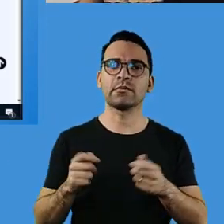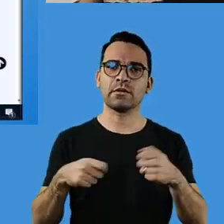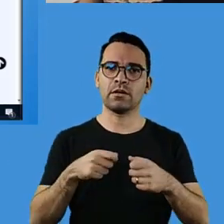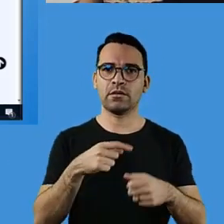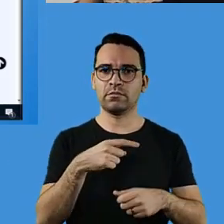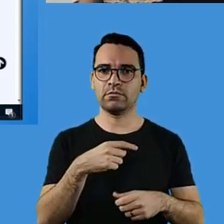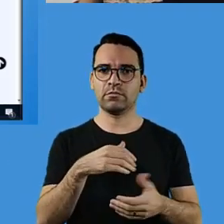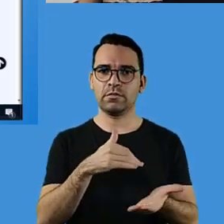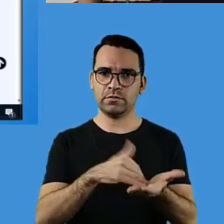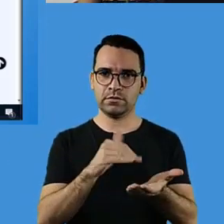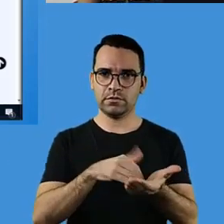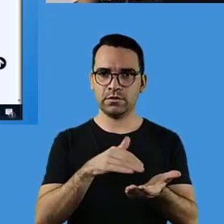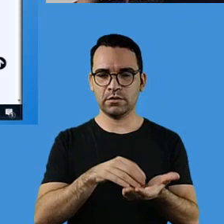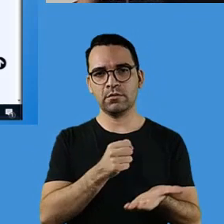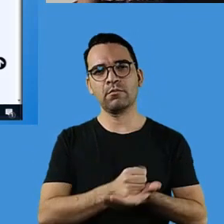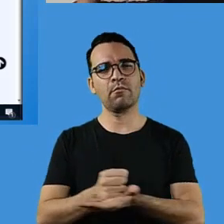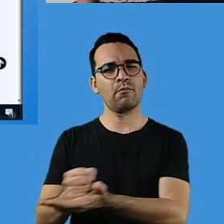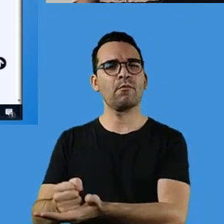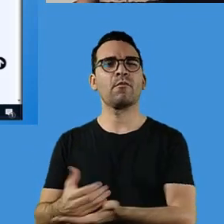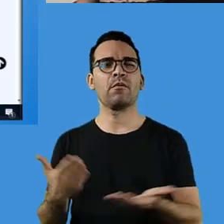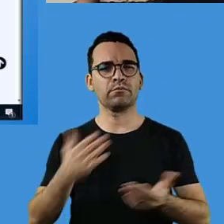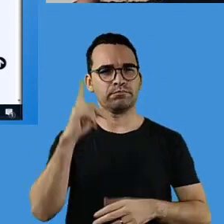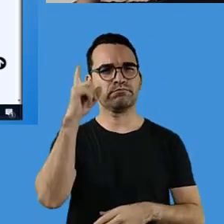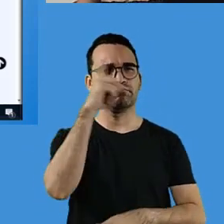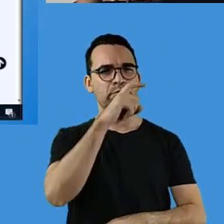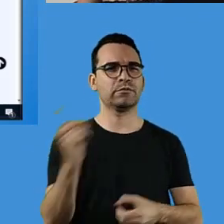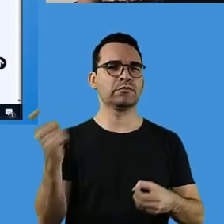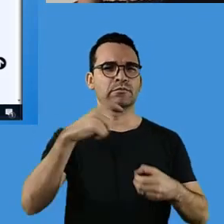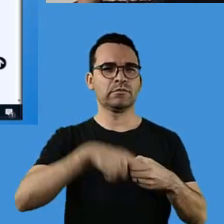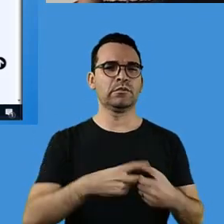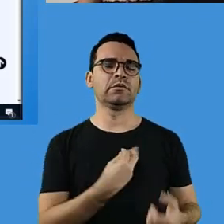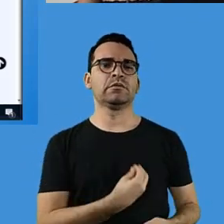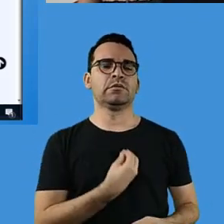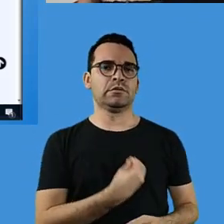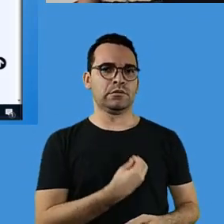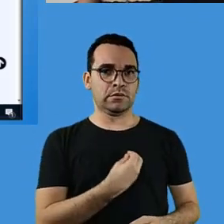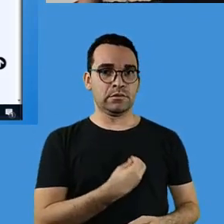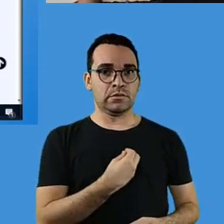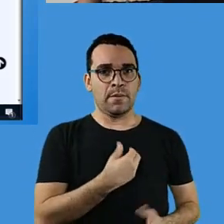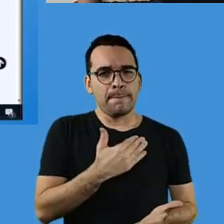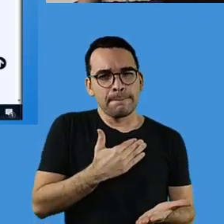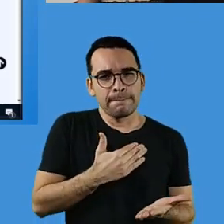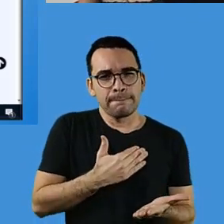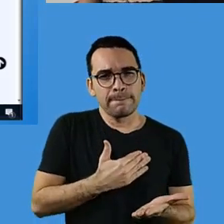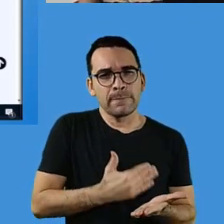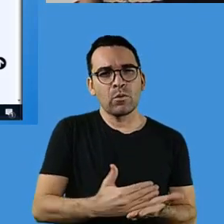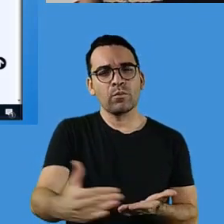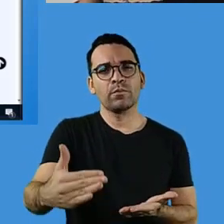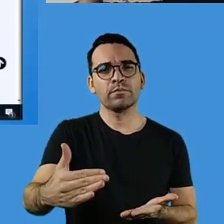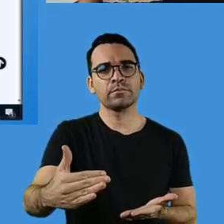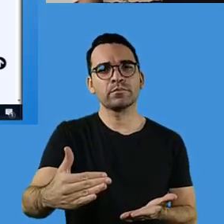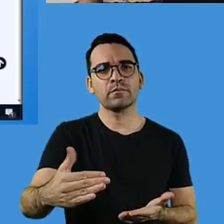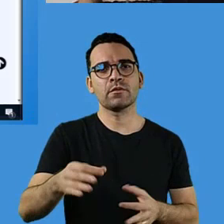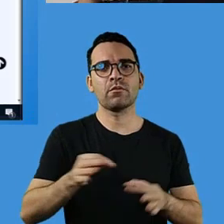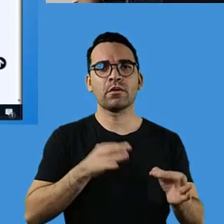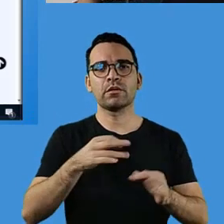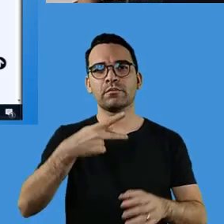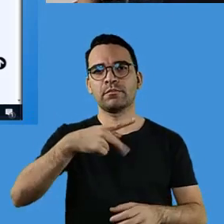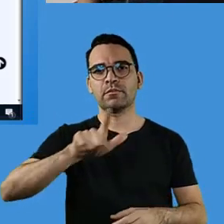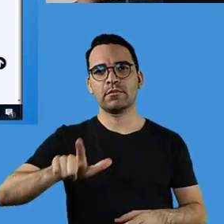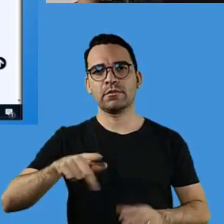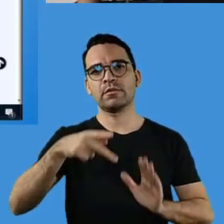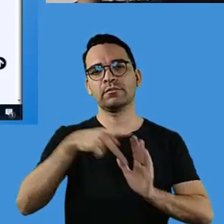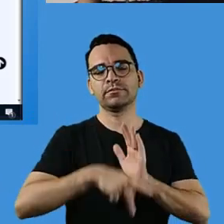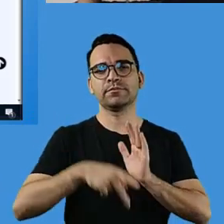nesse momento de retorno, né? Porque ela que vai dar o ponto de partida para o planejamento do